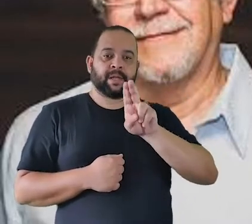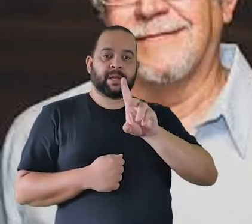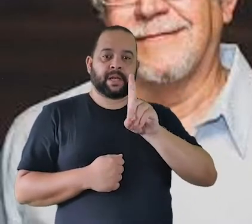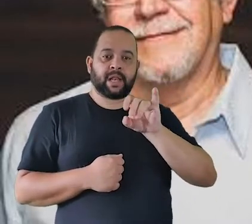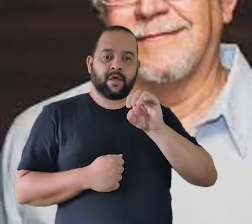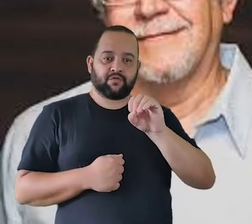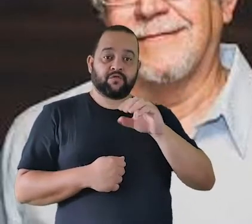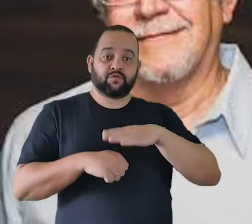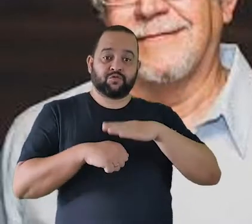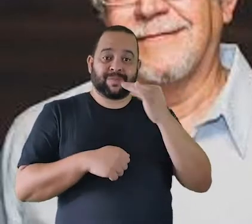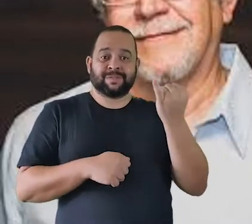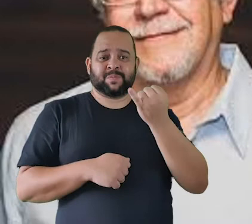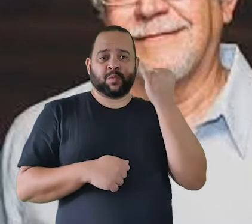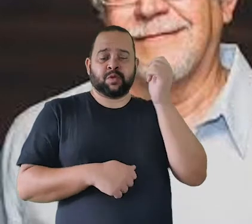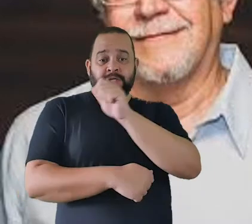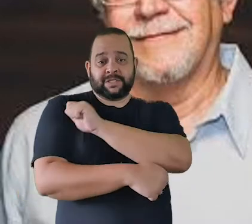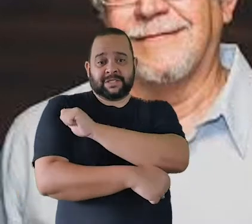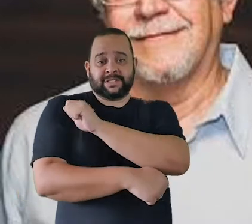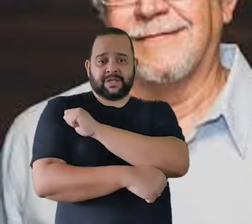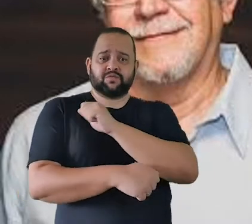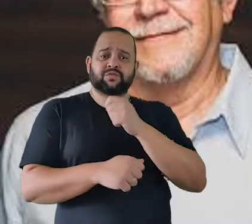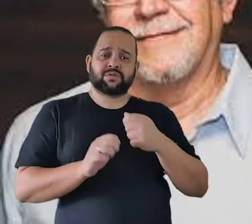importantes expoentes desse grupo.